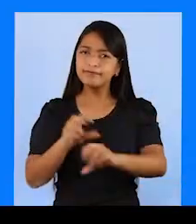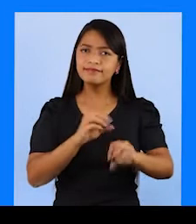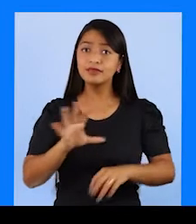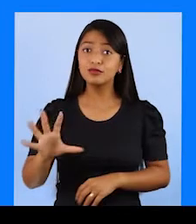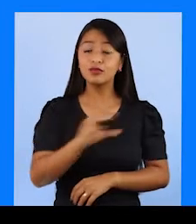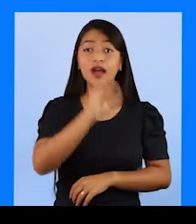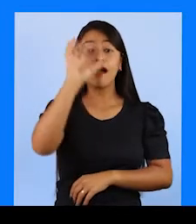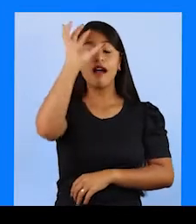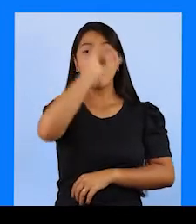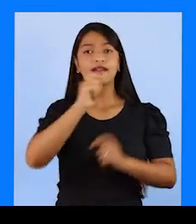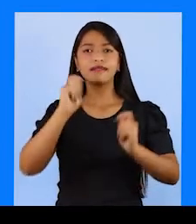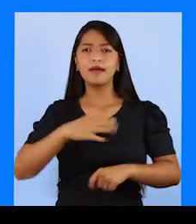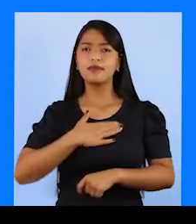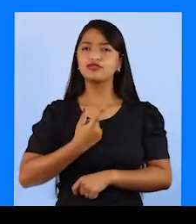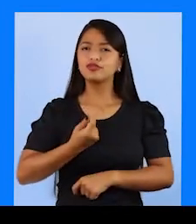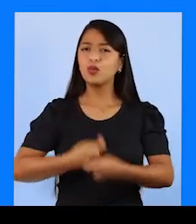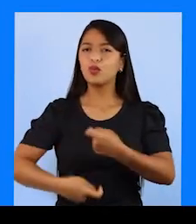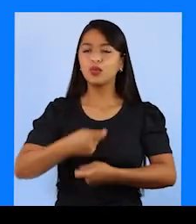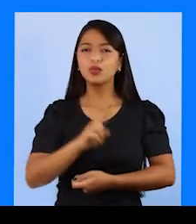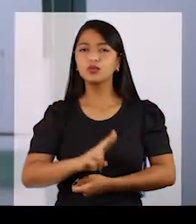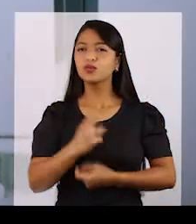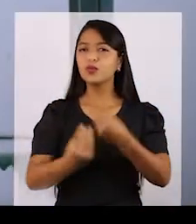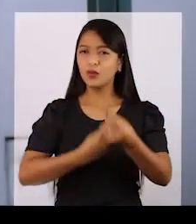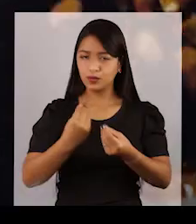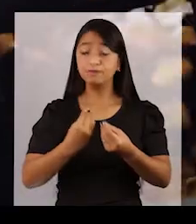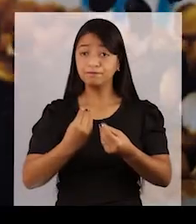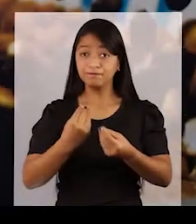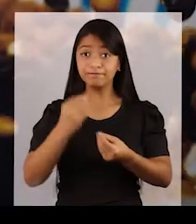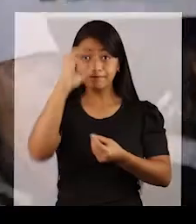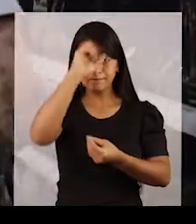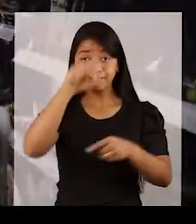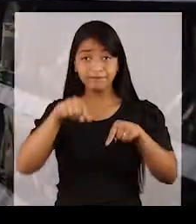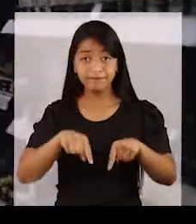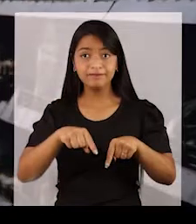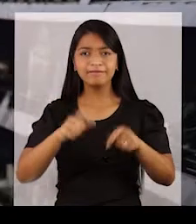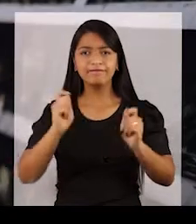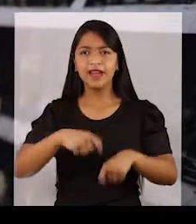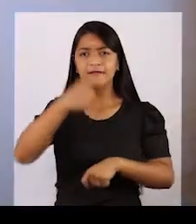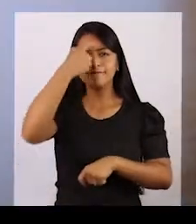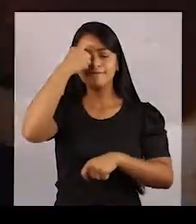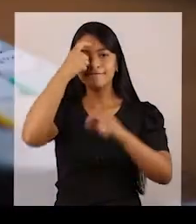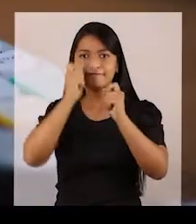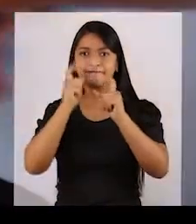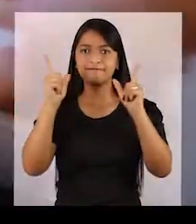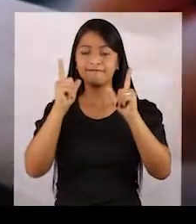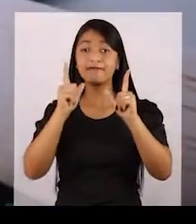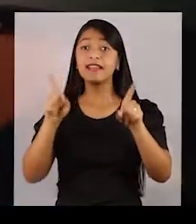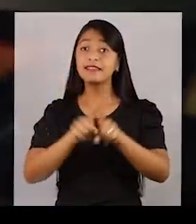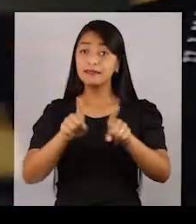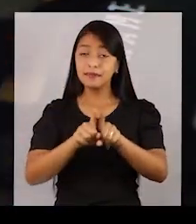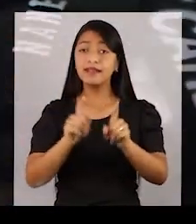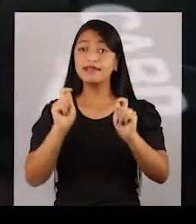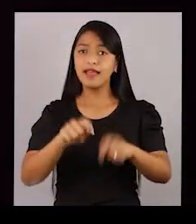financeira desperta consciência e alimenta os sonhos de cada um. Impede que alguns comportamentos se tornem hábitos que